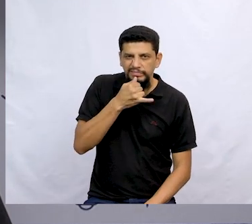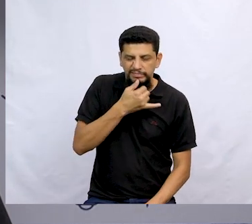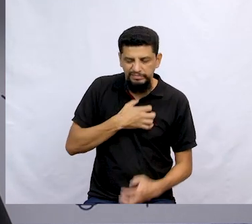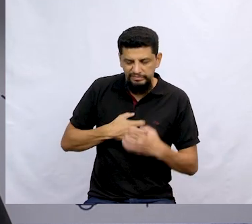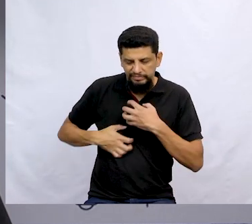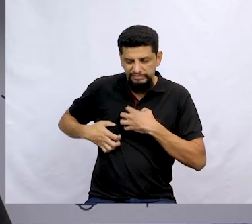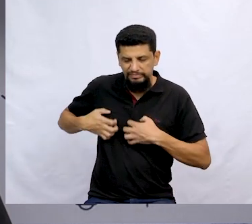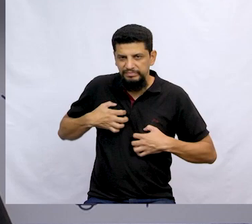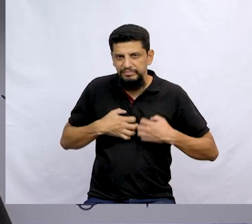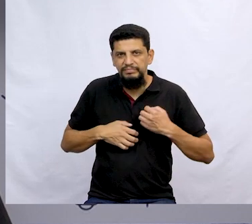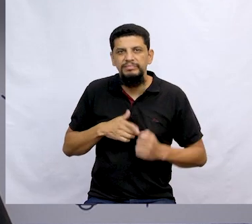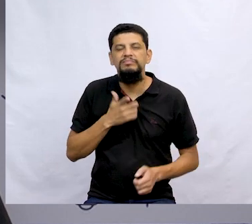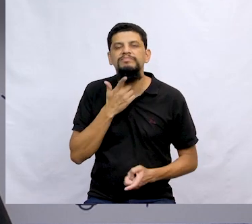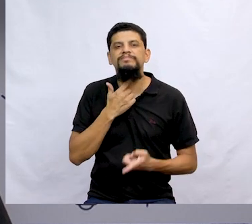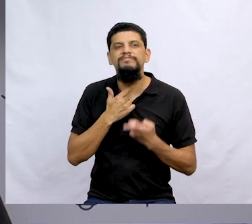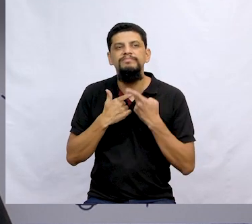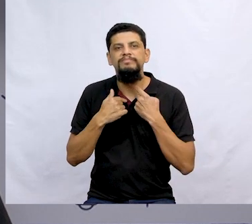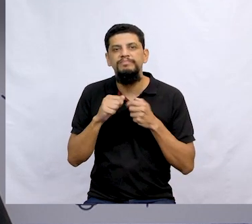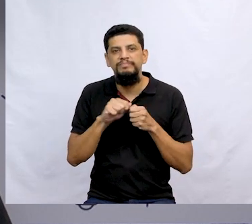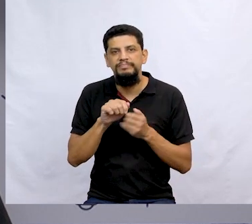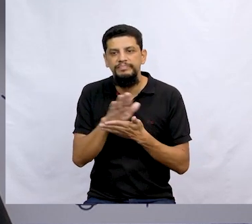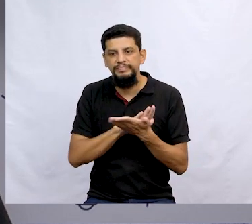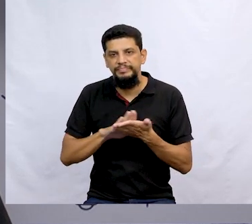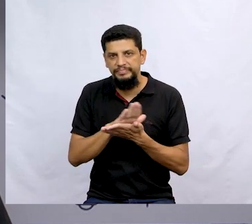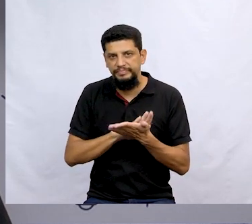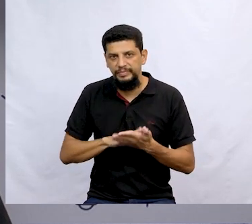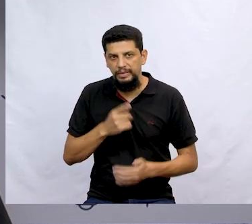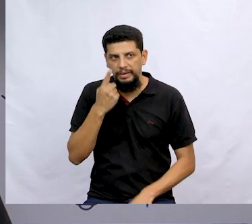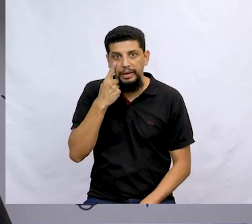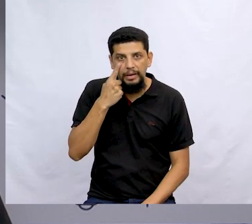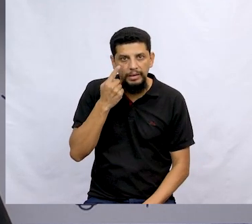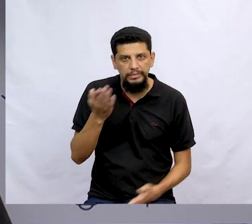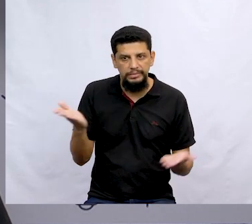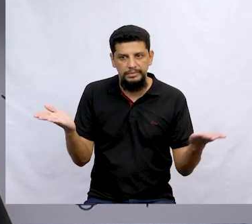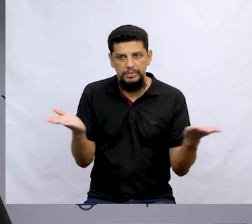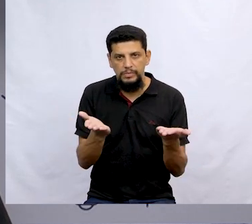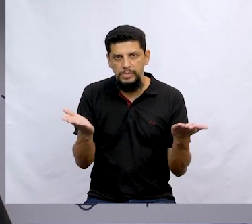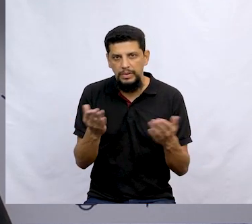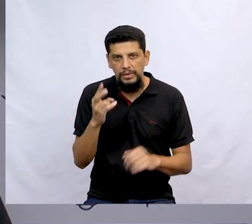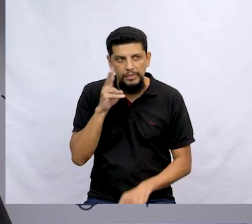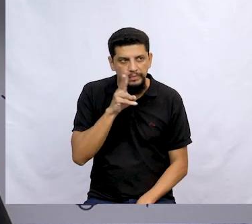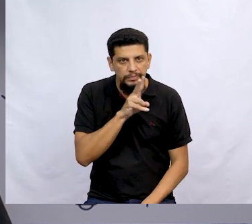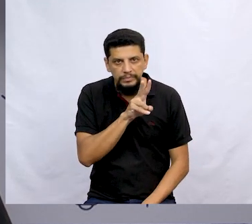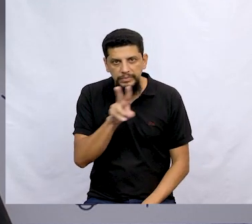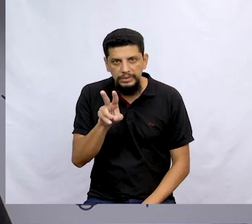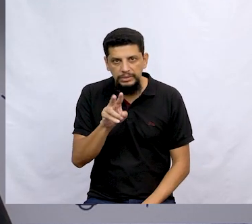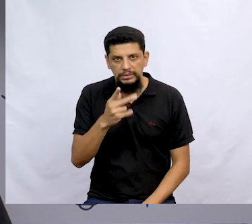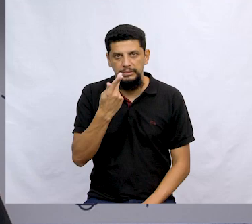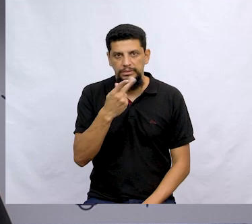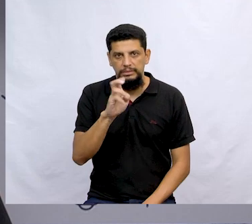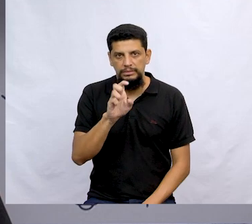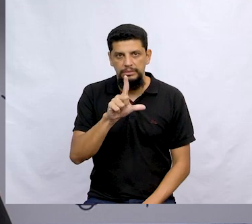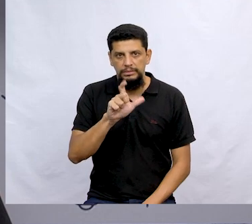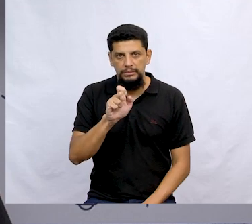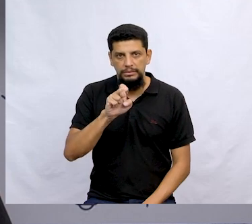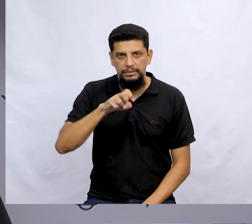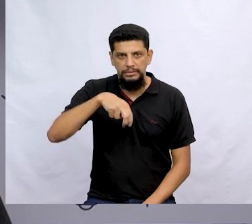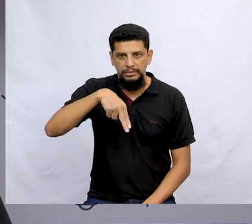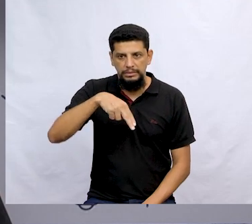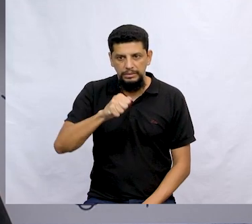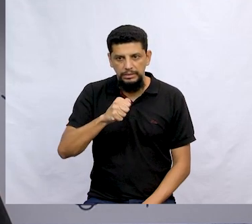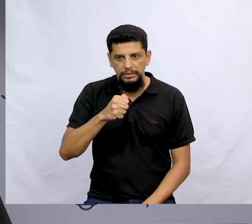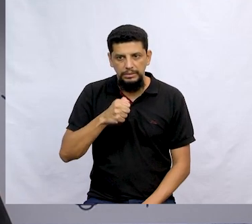Desanimada, sem vontade de fazer nada, sem ideias. Então, olhem só. Agora, a gente vai ouvir o que a Helena acha dessa segunda.